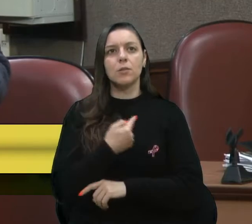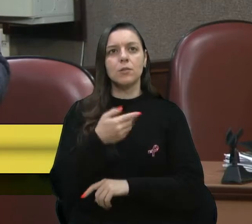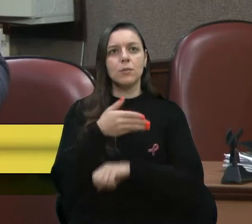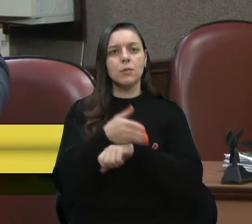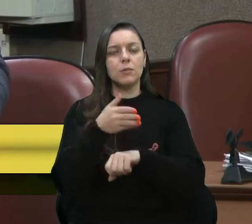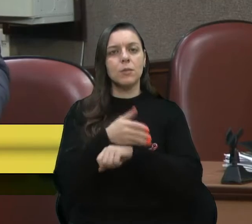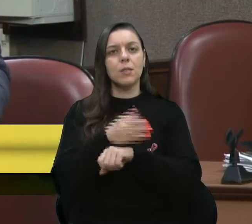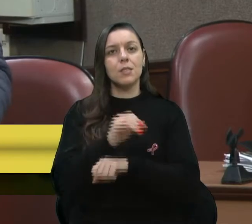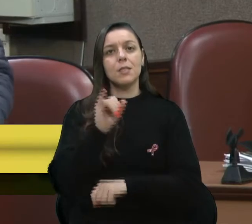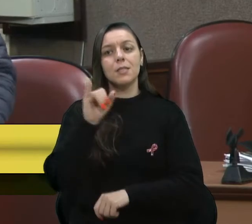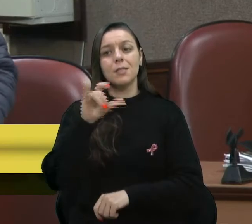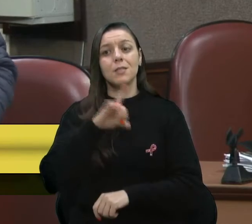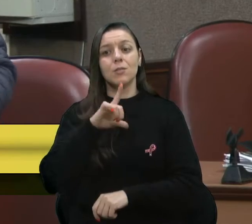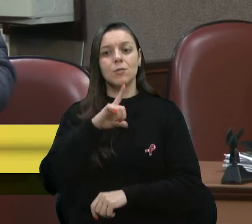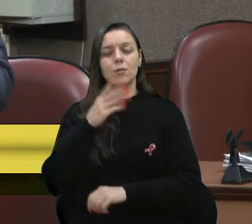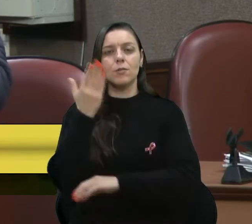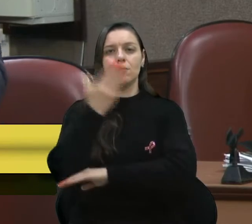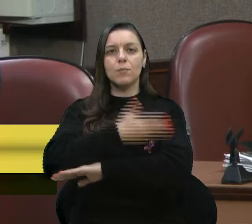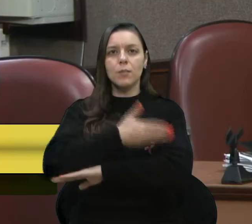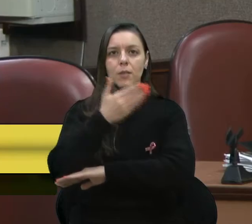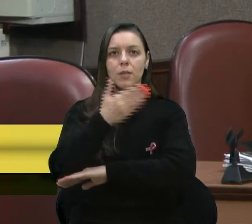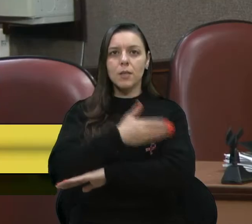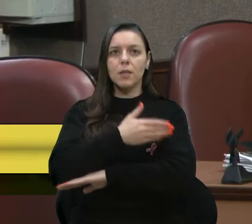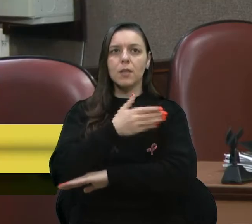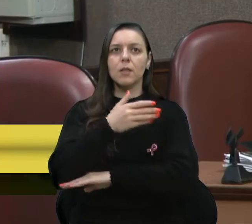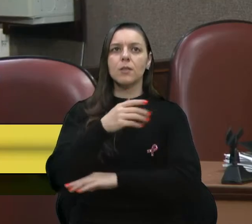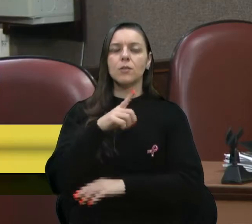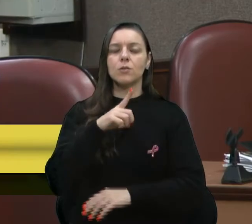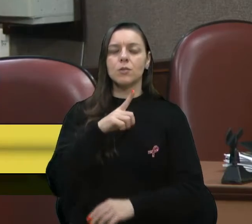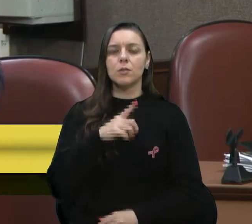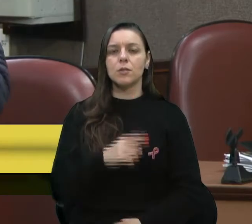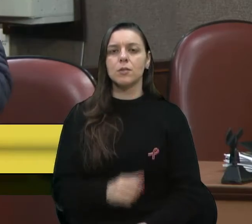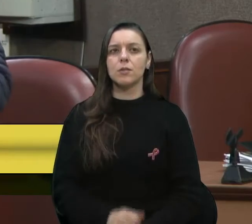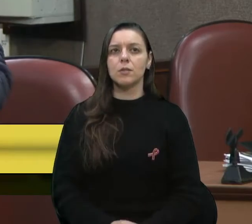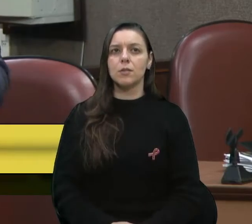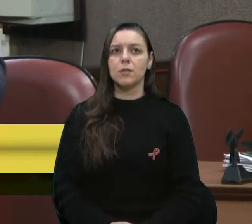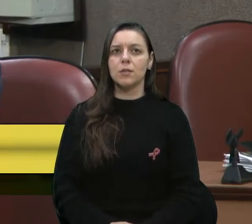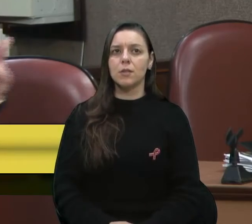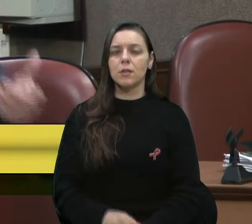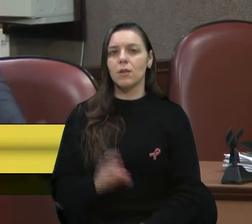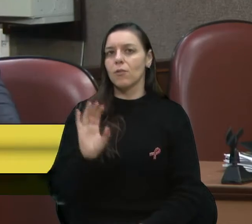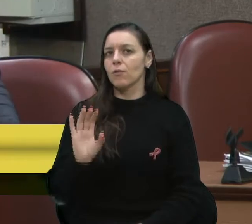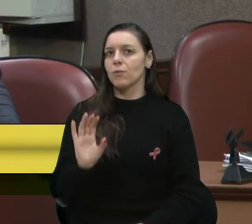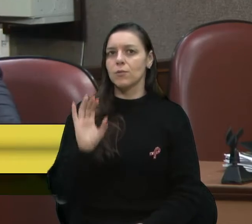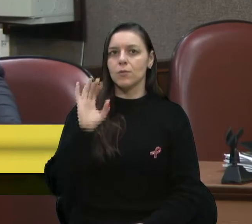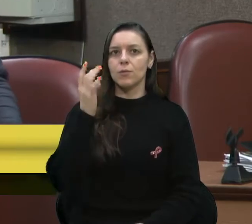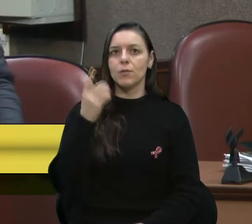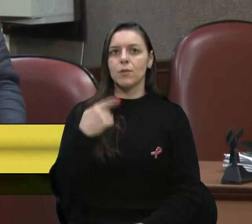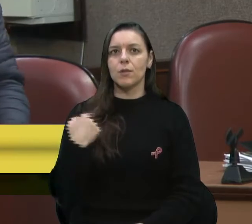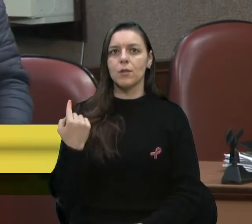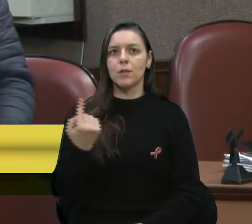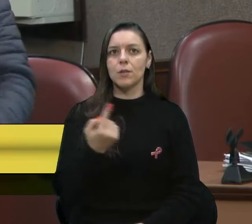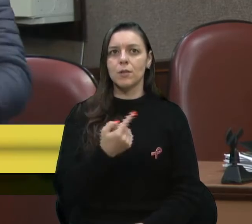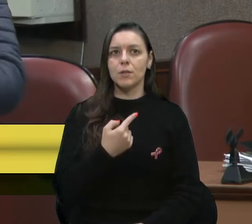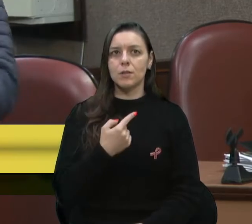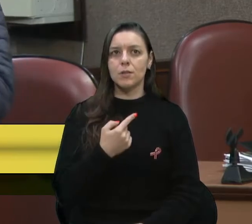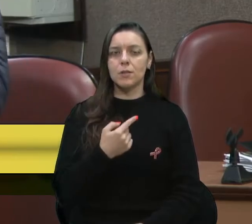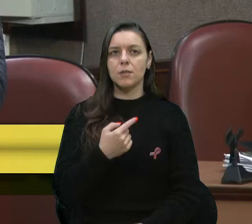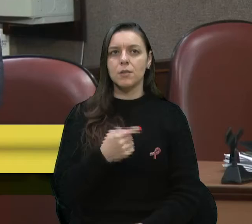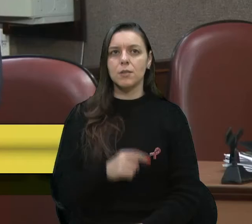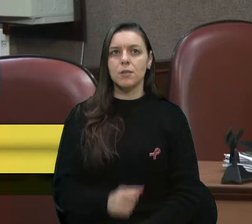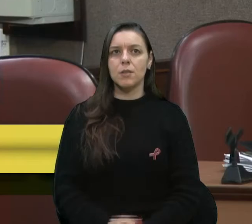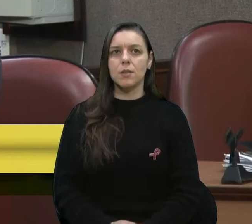que se tivesse o pedágio, se tivesse que colocar o pedágio, que não foi decisão nossa e nem desta casa, foram